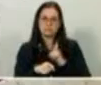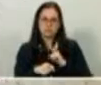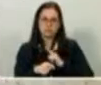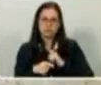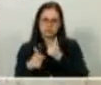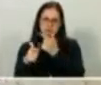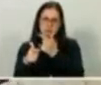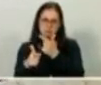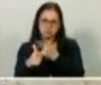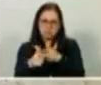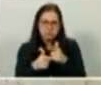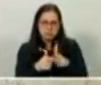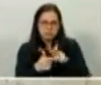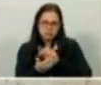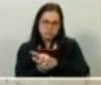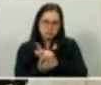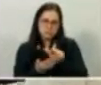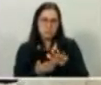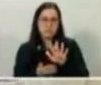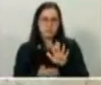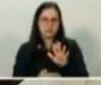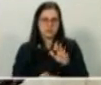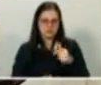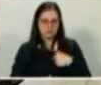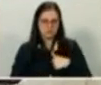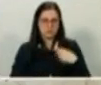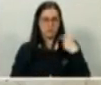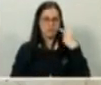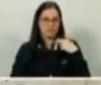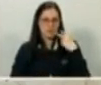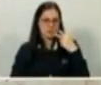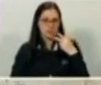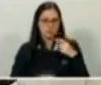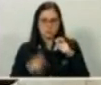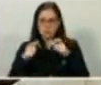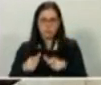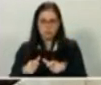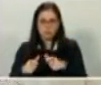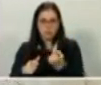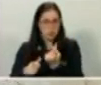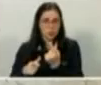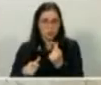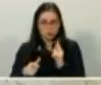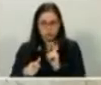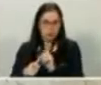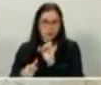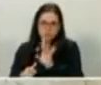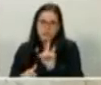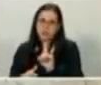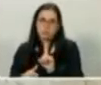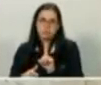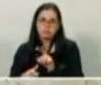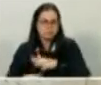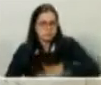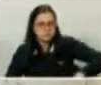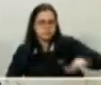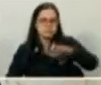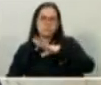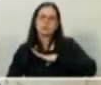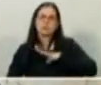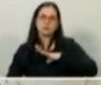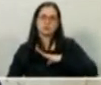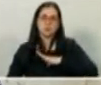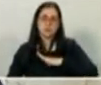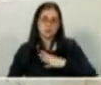questões, porque eu não sou o vereador de um local, de um lugar. Eu sou um vereador da cidade. Então, eu tenho trabalho onde a cidade